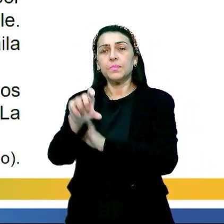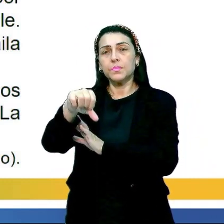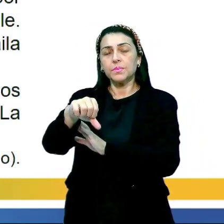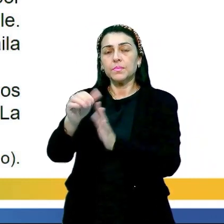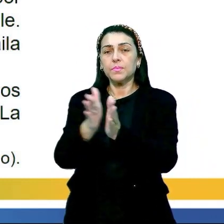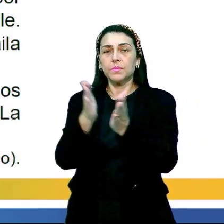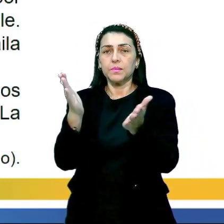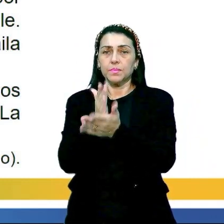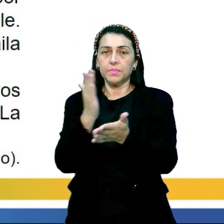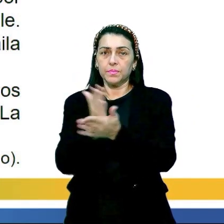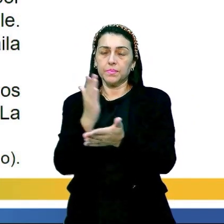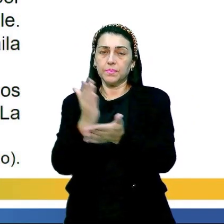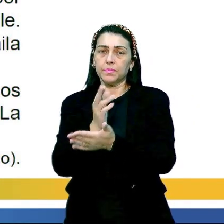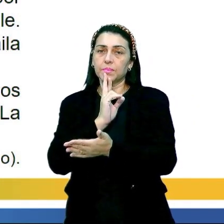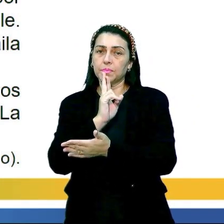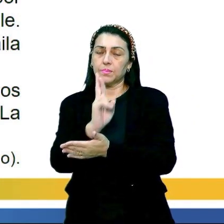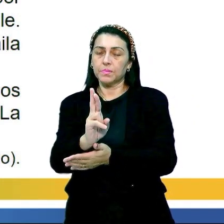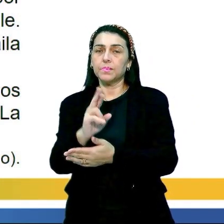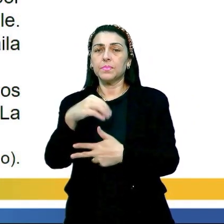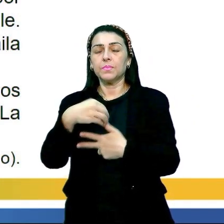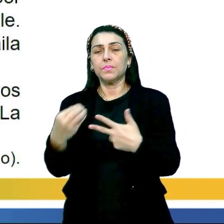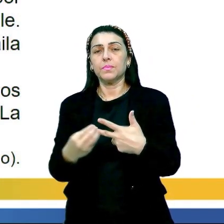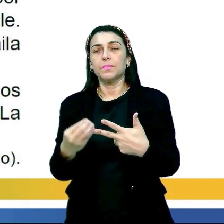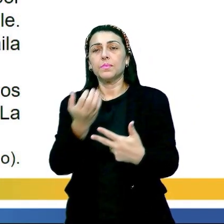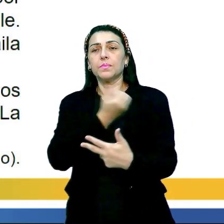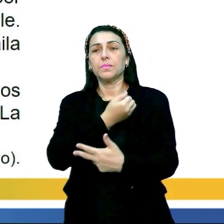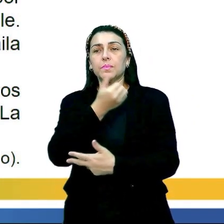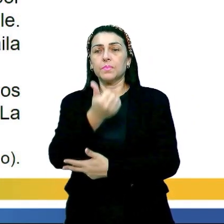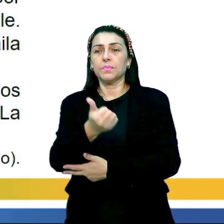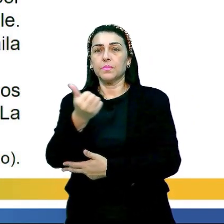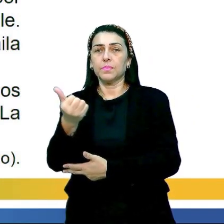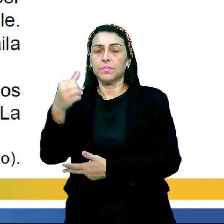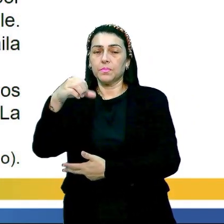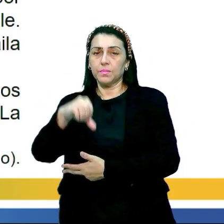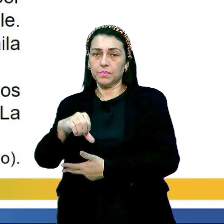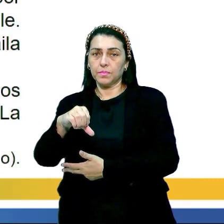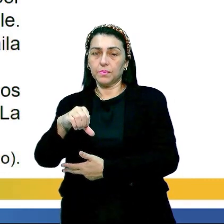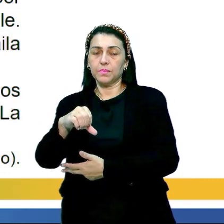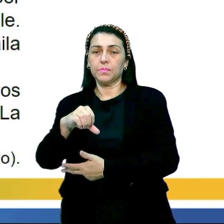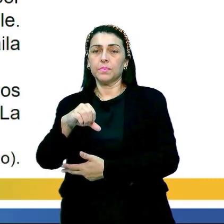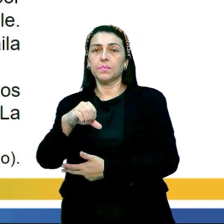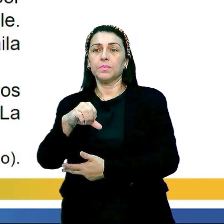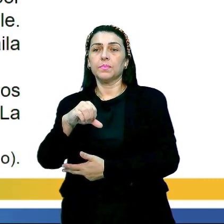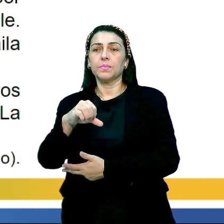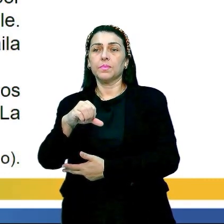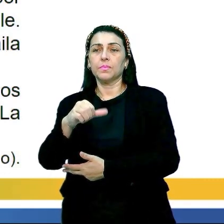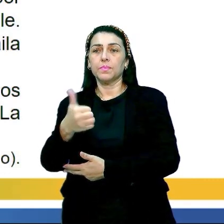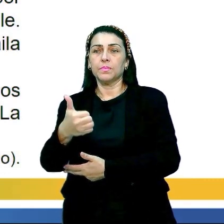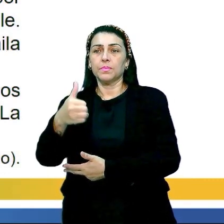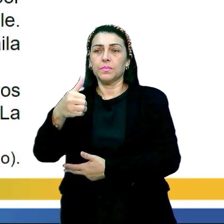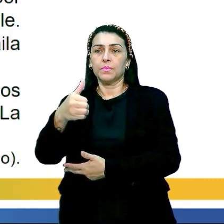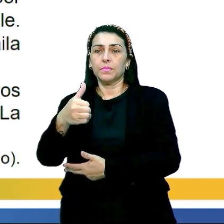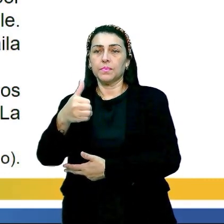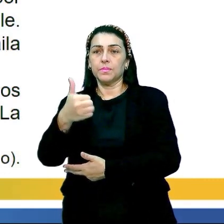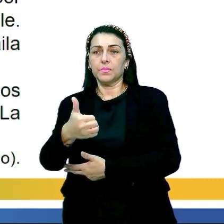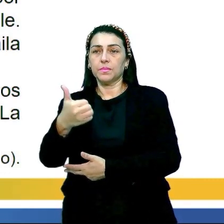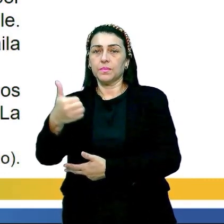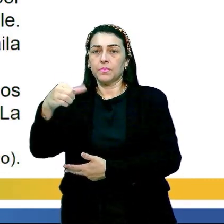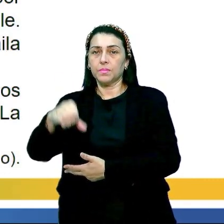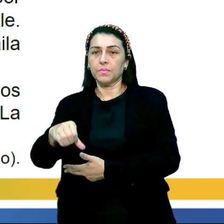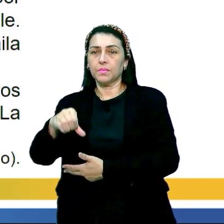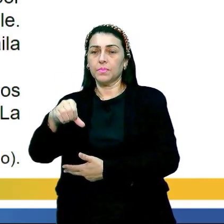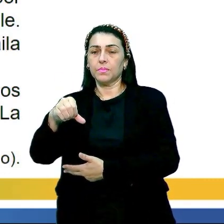no livro de vocês, o Resolvendo em 2, né? Página 119. 118 e 119, perdão, tá, galera?